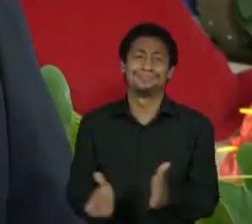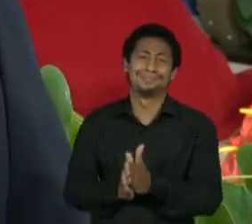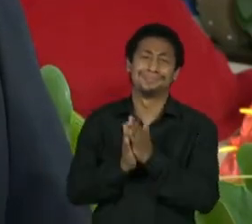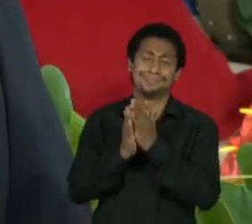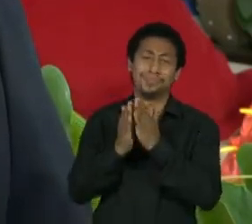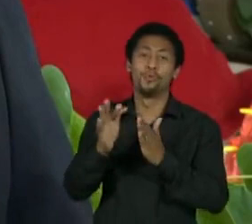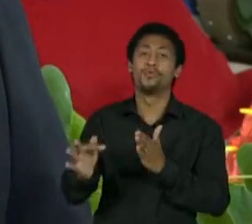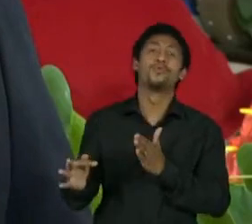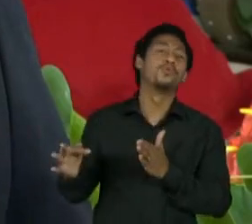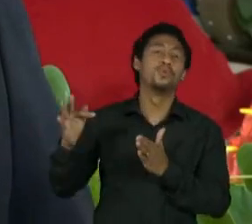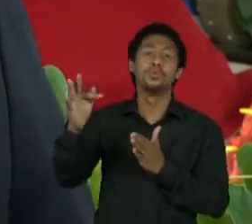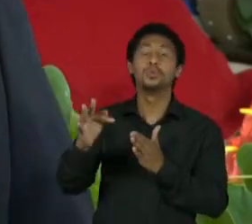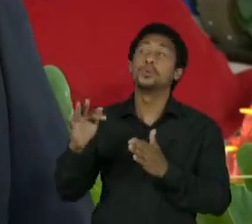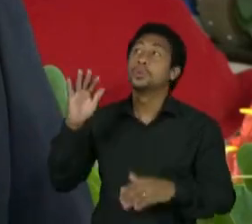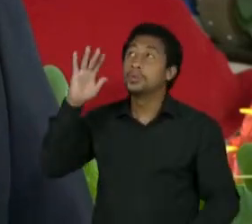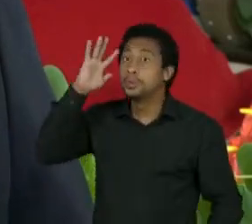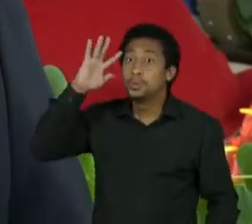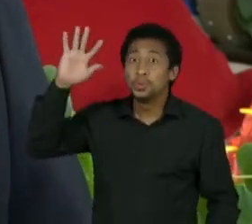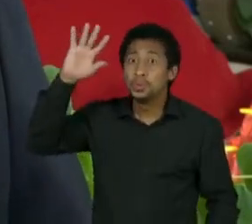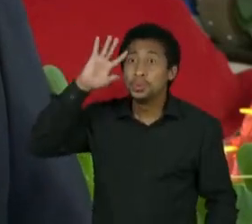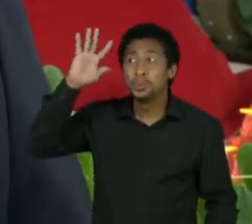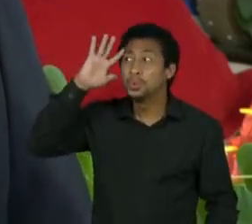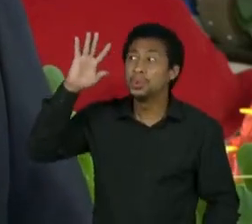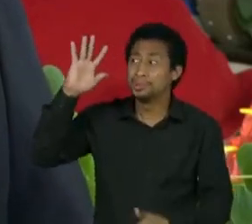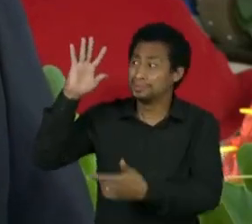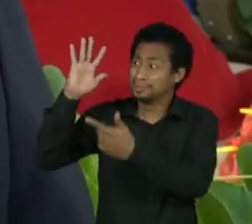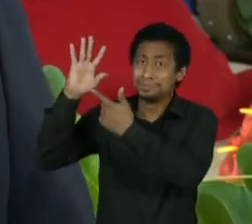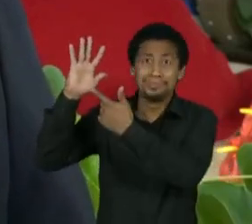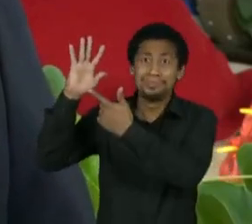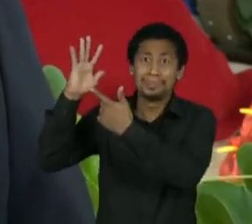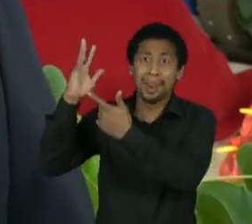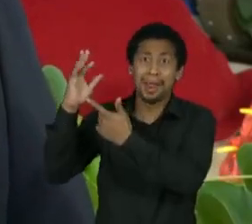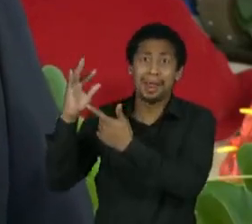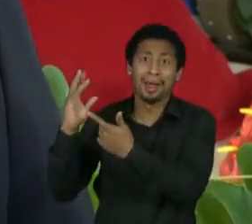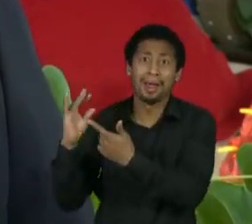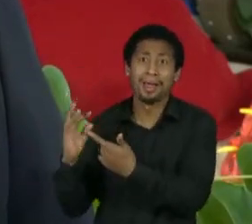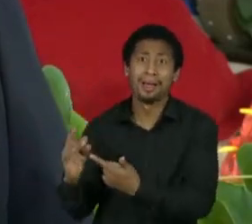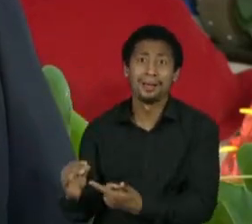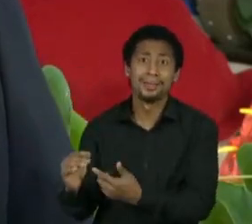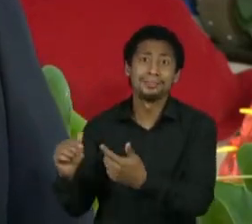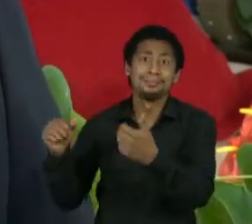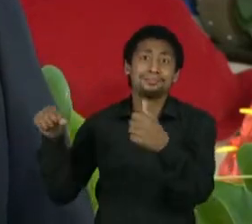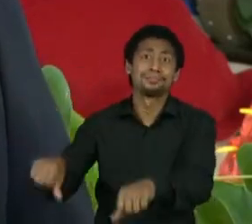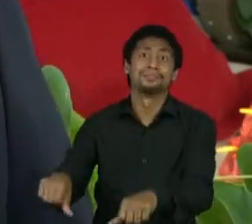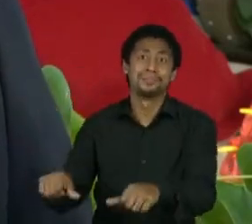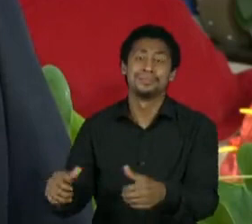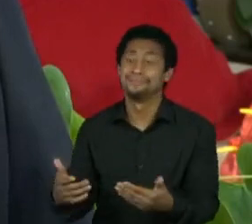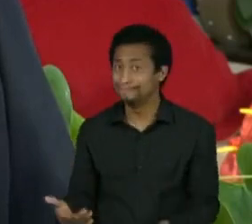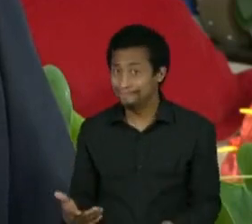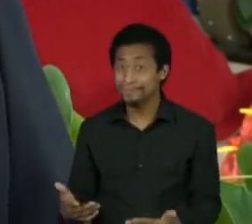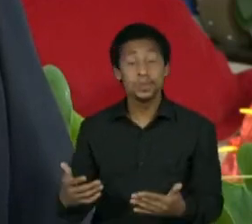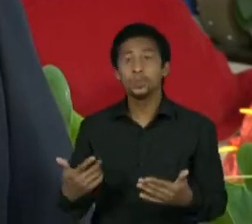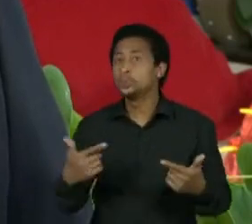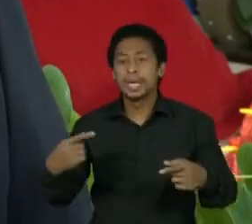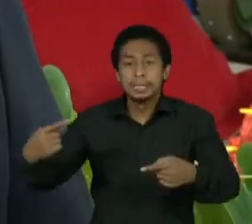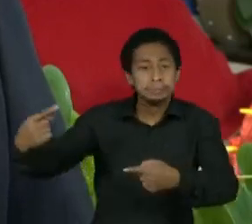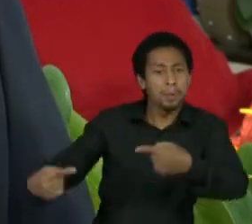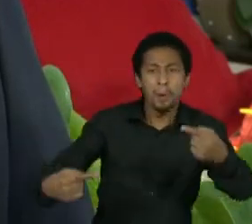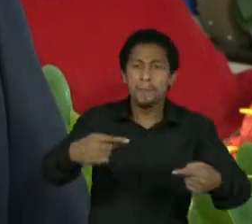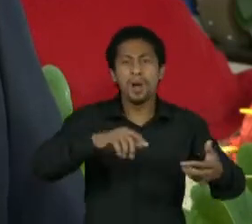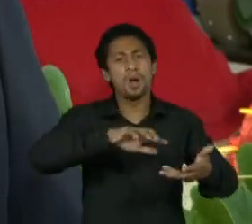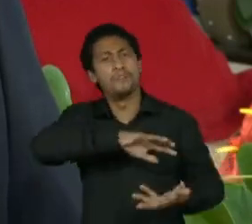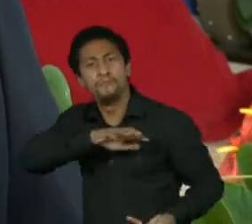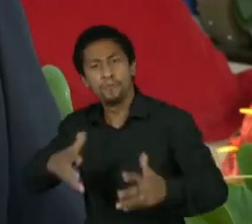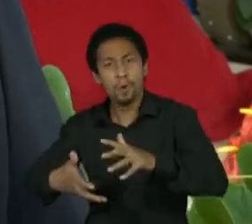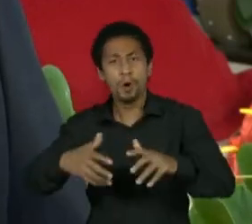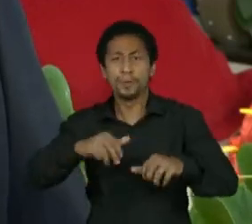serão frustrados, não se discute outra coisa, não se discute reformas que possam